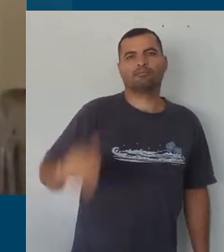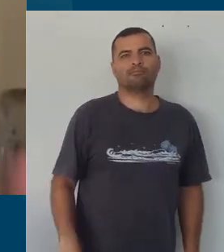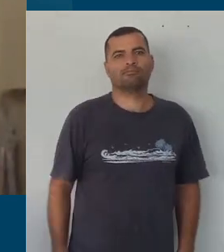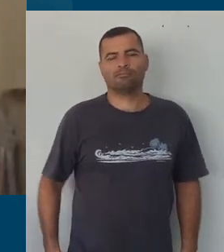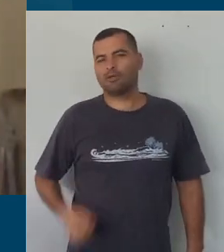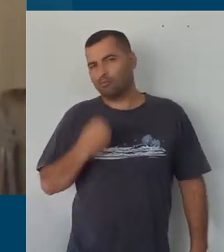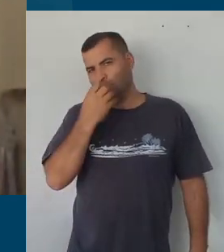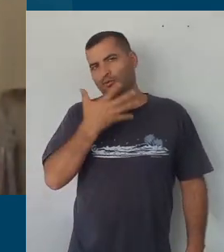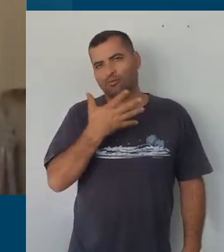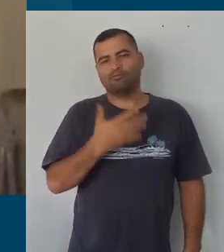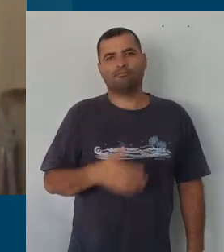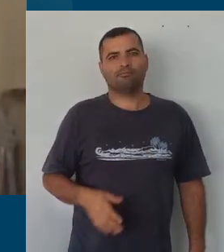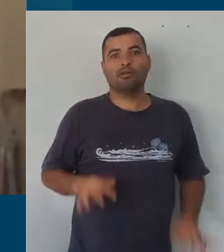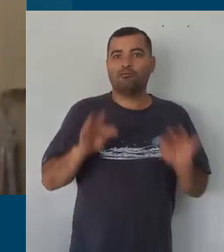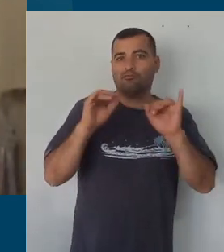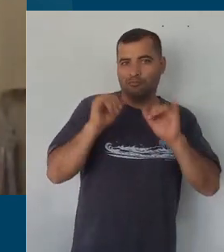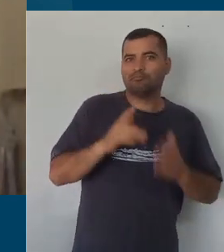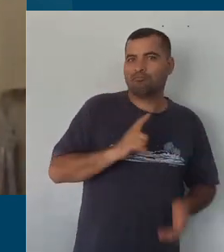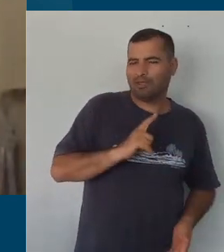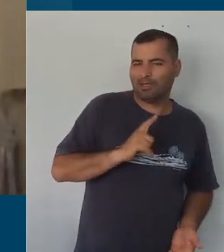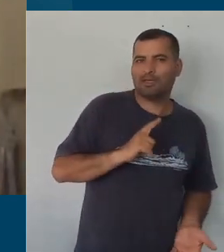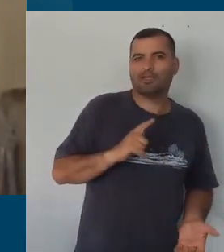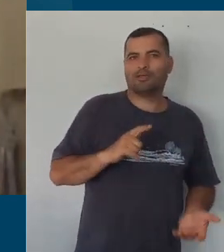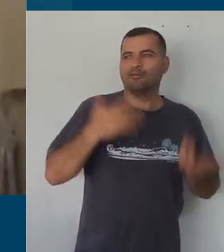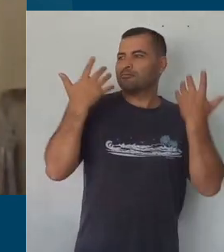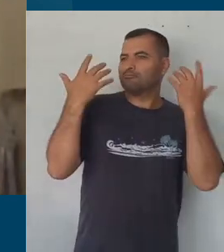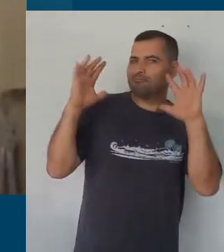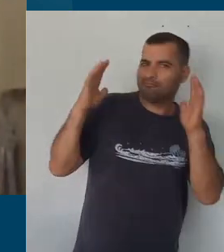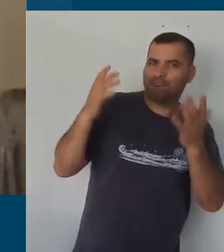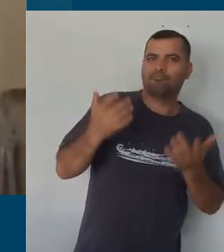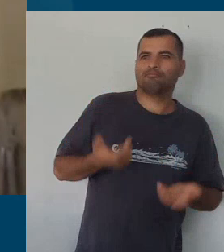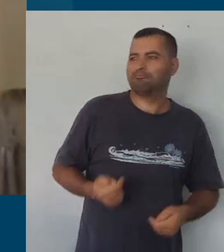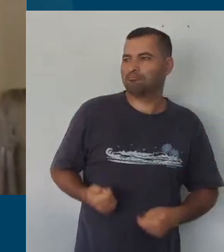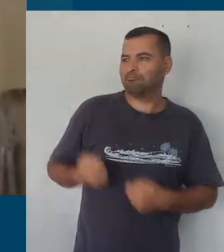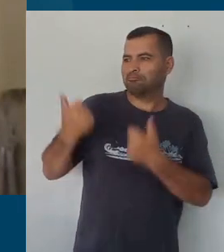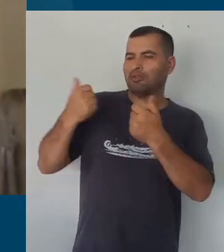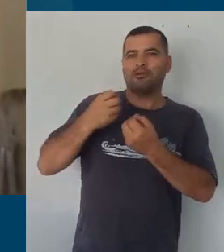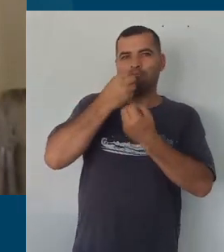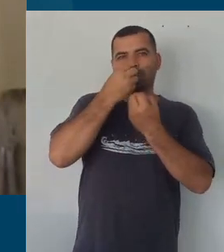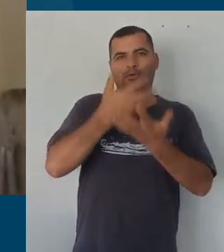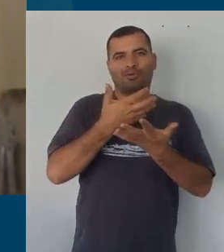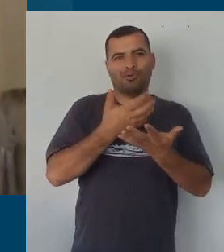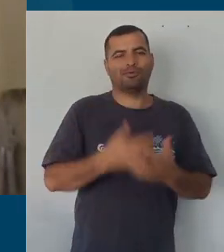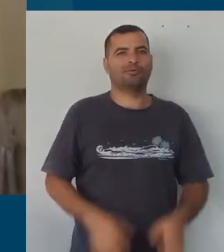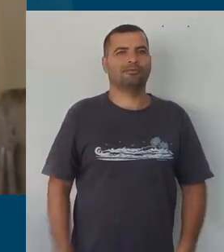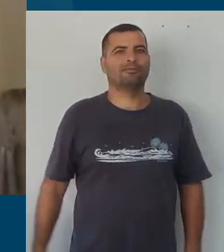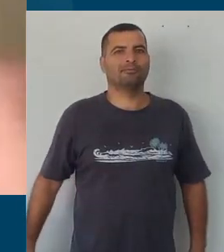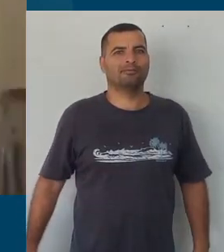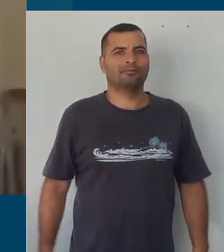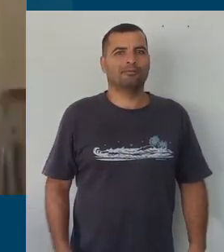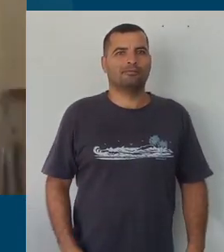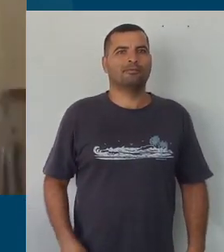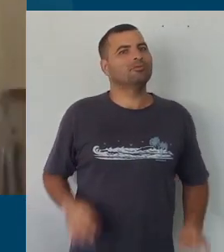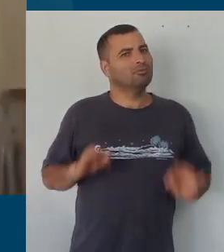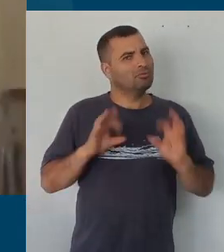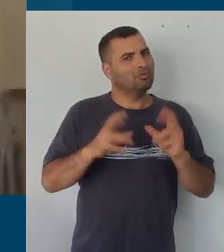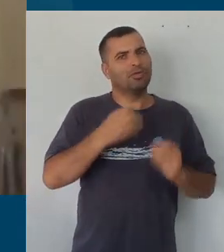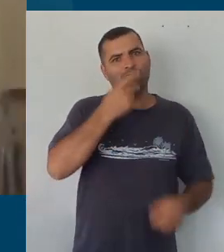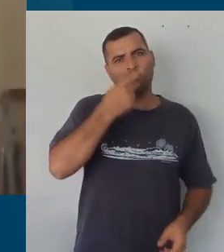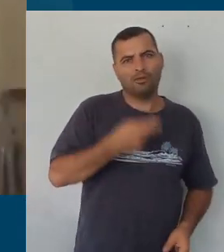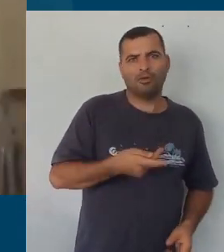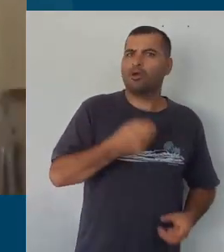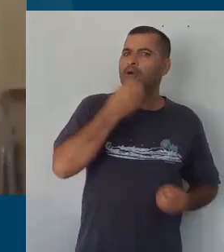Enfim, vários elogios, várias pessoas colocando que é um bordado, uma coxa de